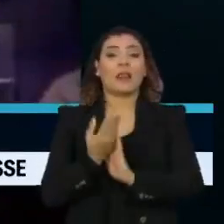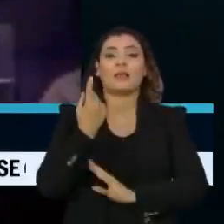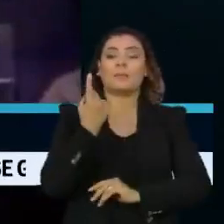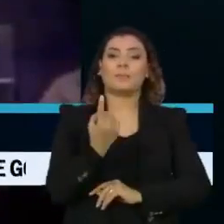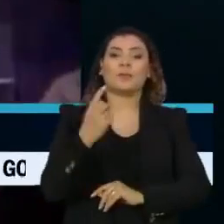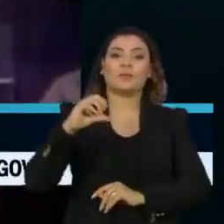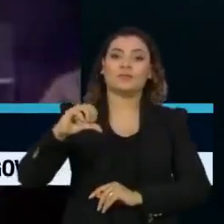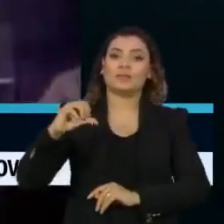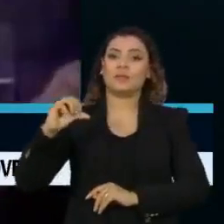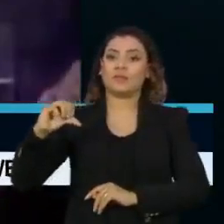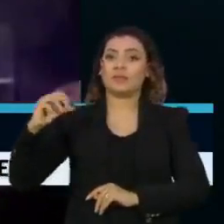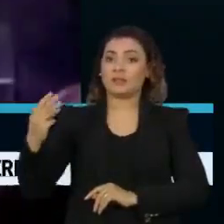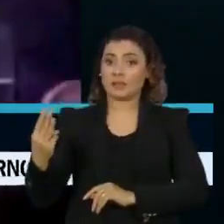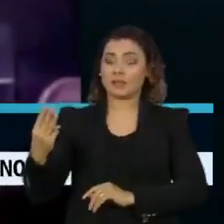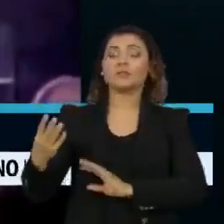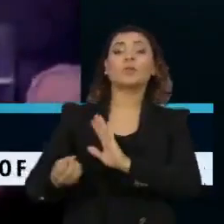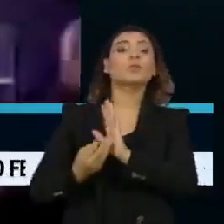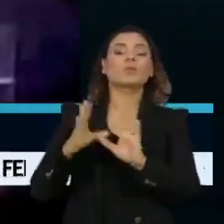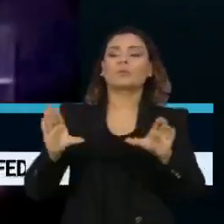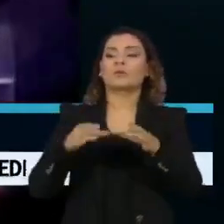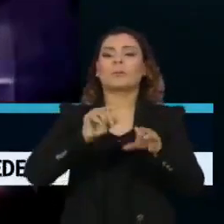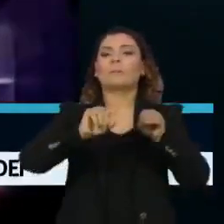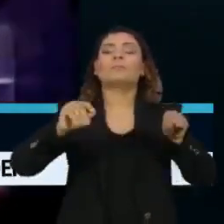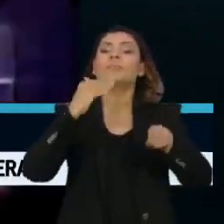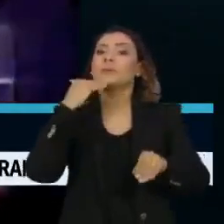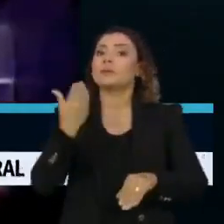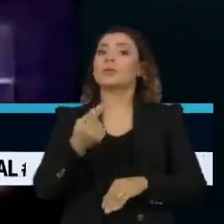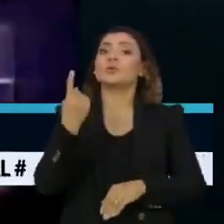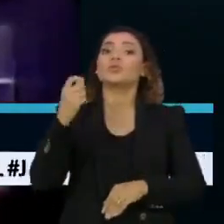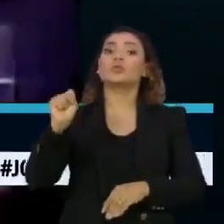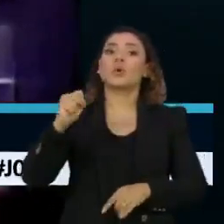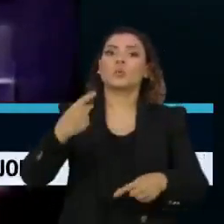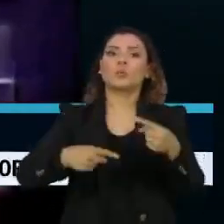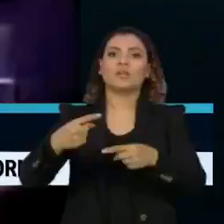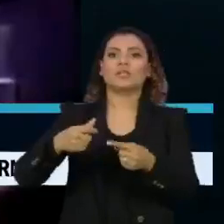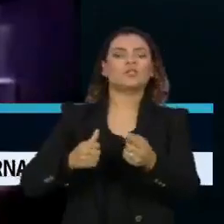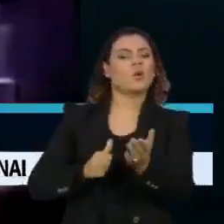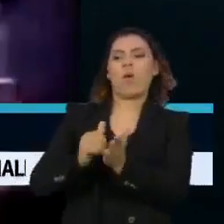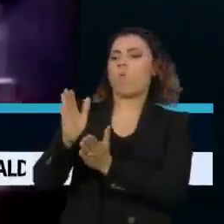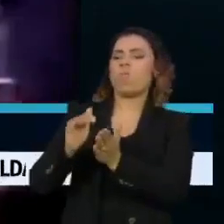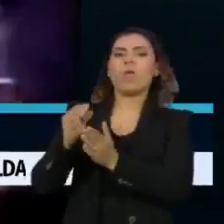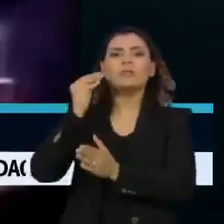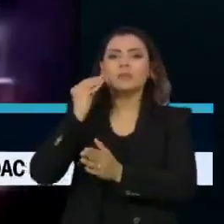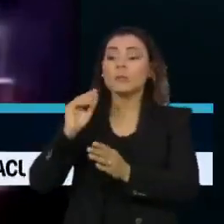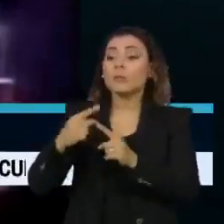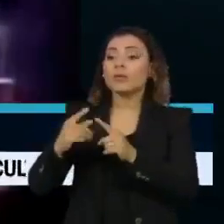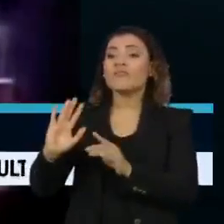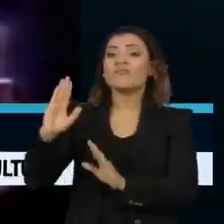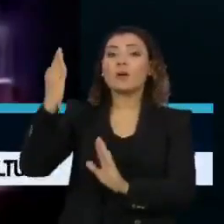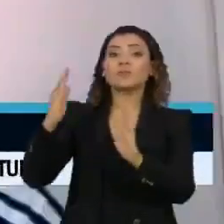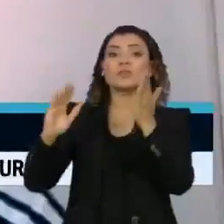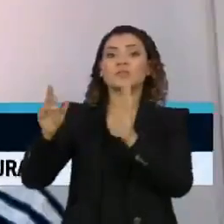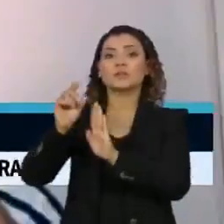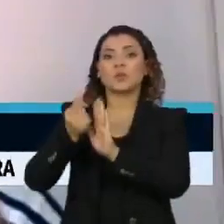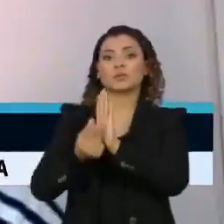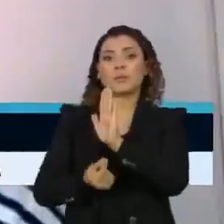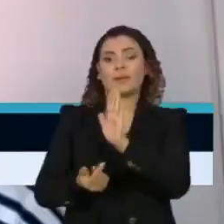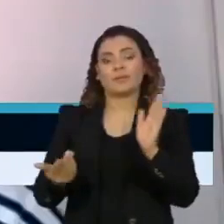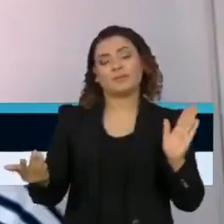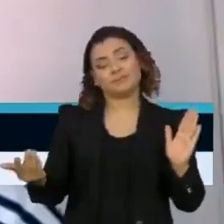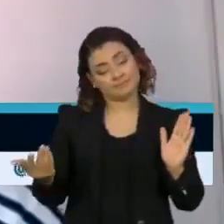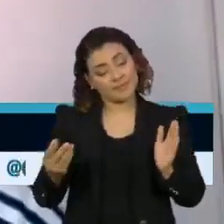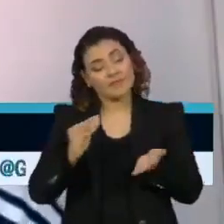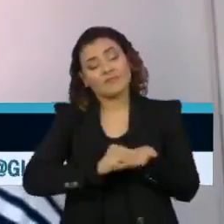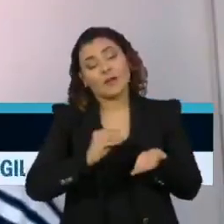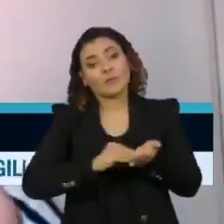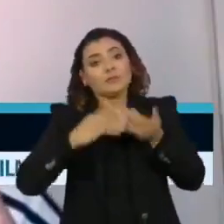1993, a comissão pediu a cassação de 18 parlamentares acusados de fraudar o orçamento da União. A falta de